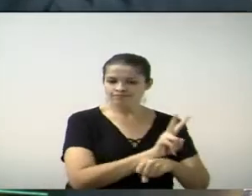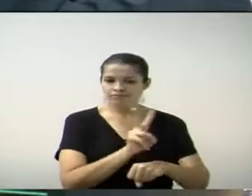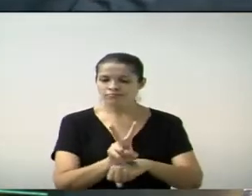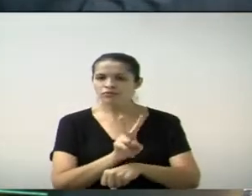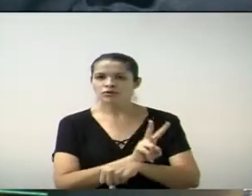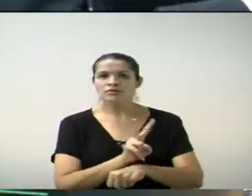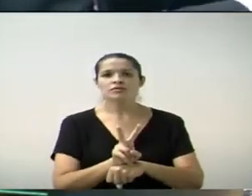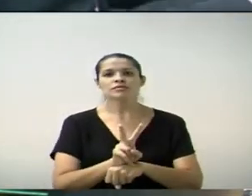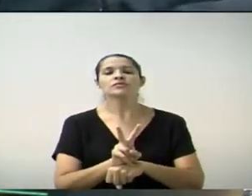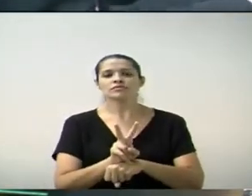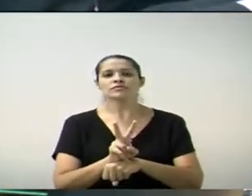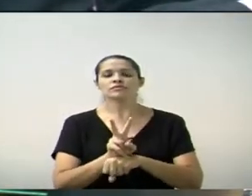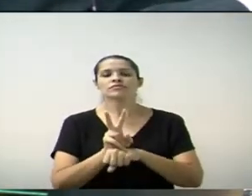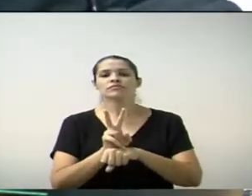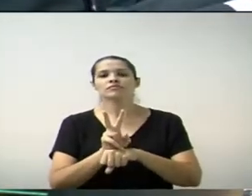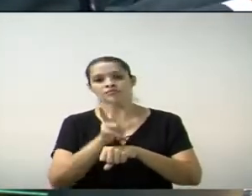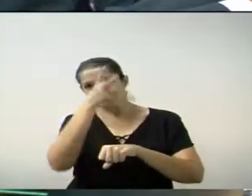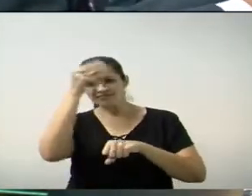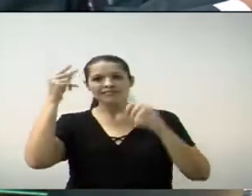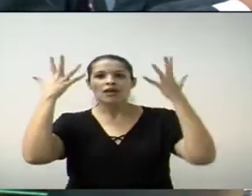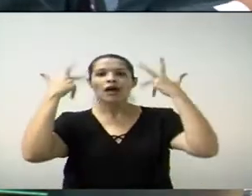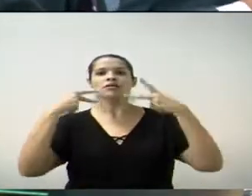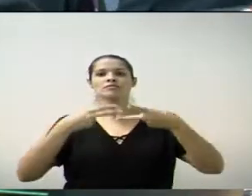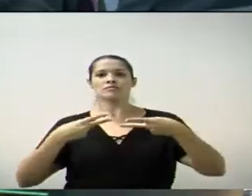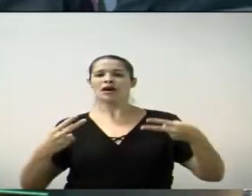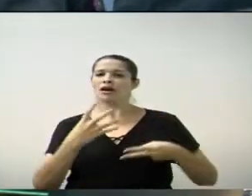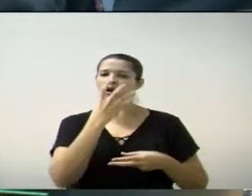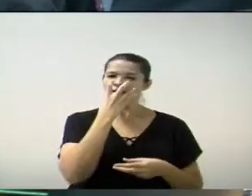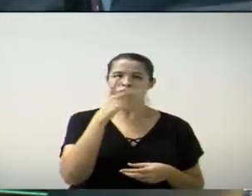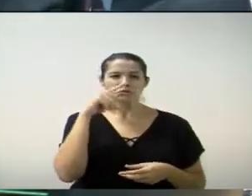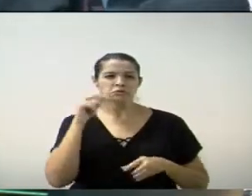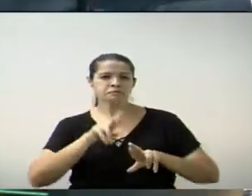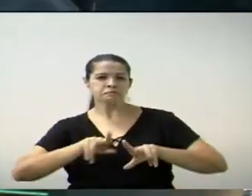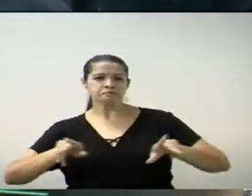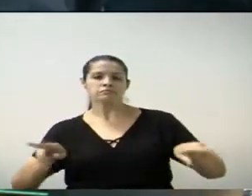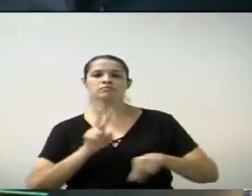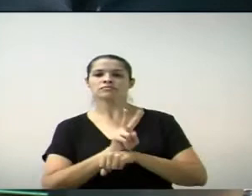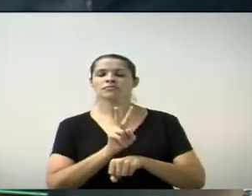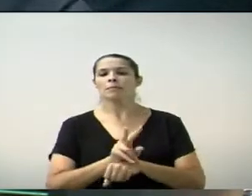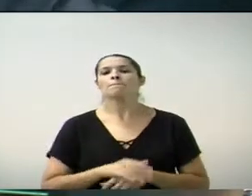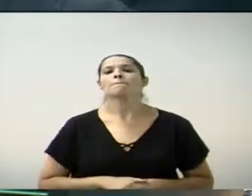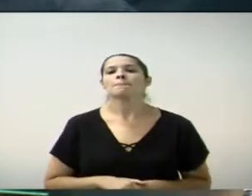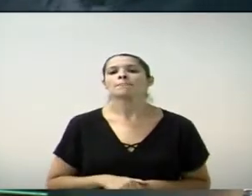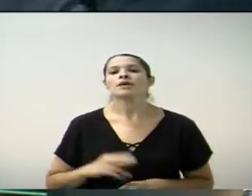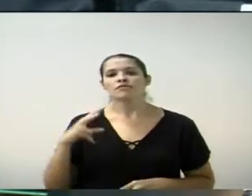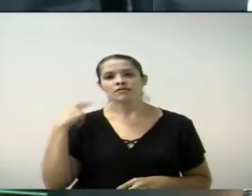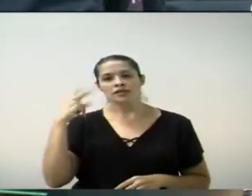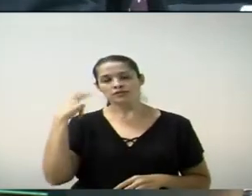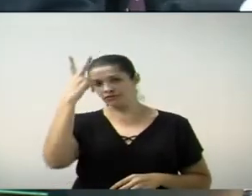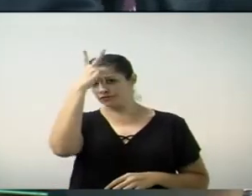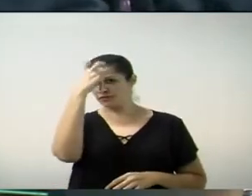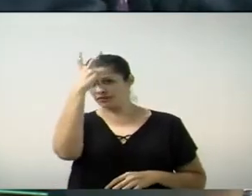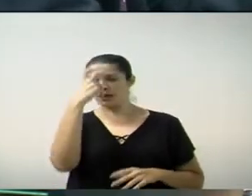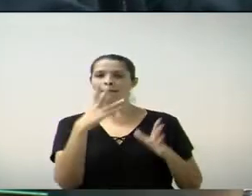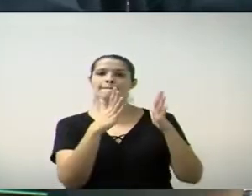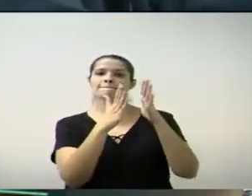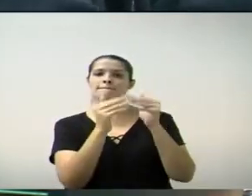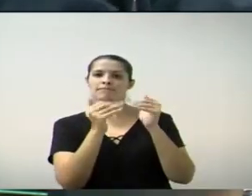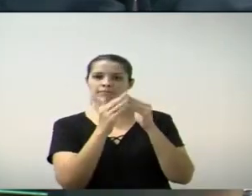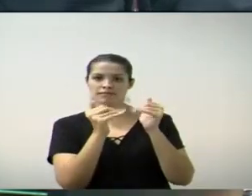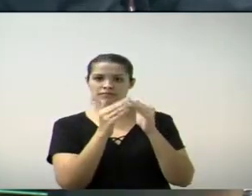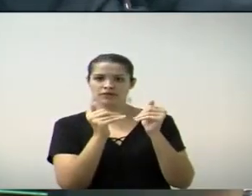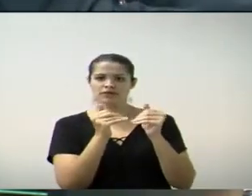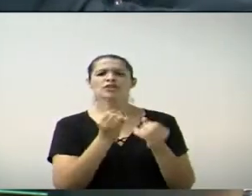Departamento de Proteção e Bem-Estar Animal. De número 105, do vereador Fábio Valadão, requerendo a CPFL